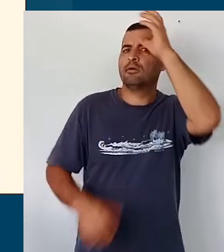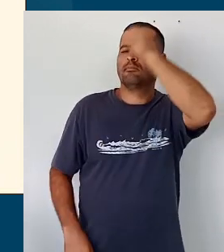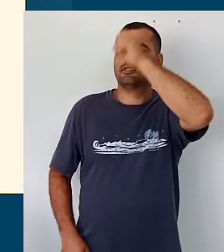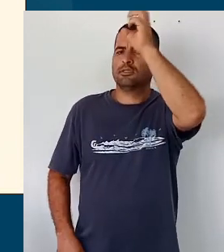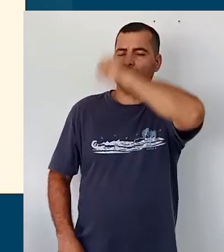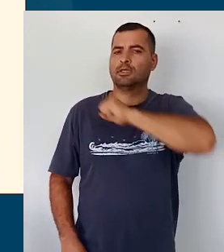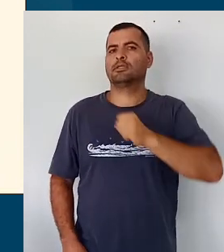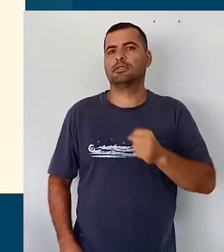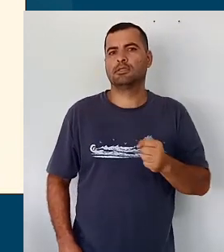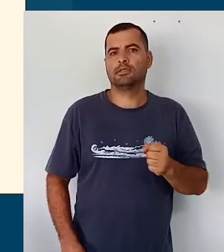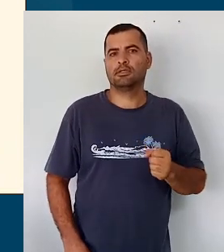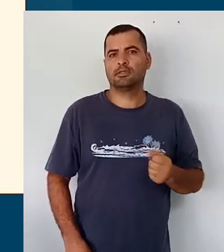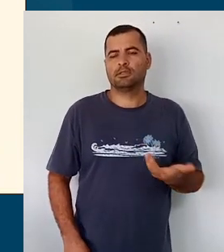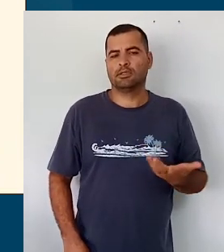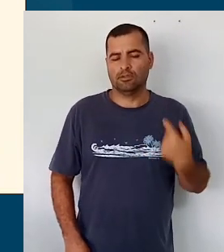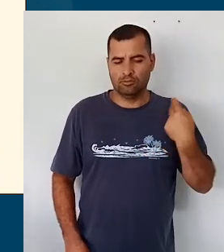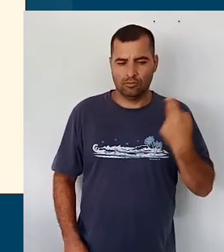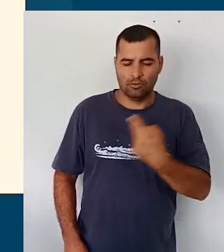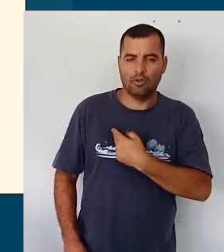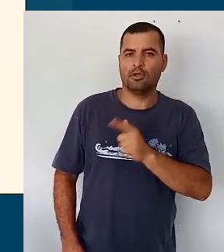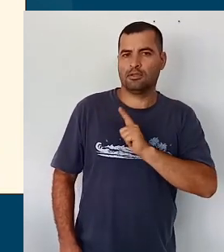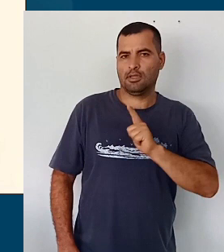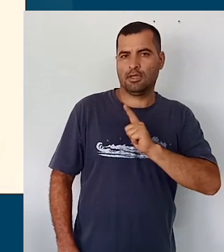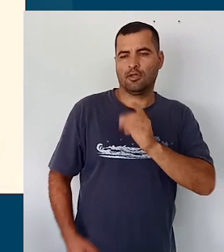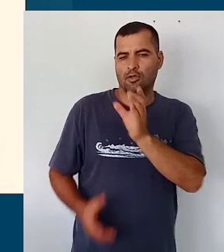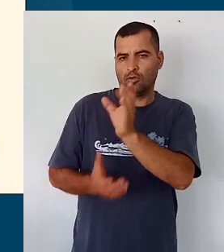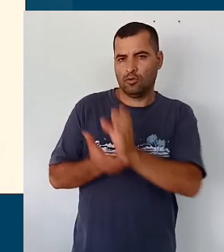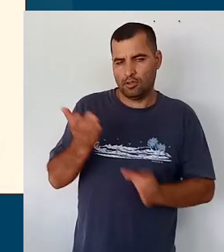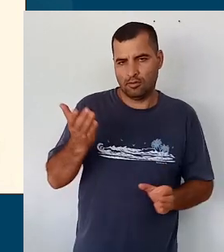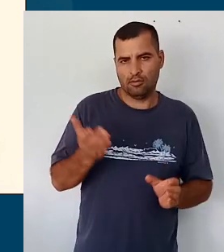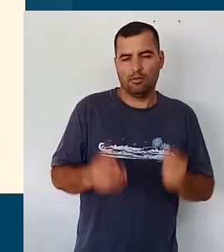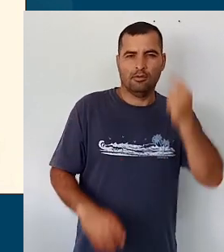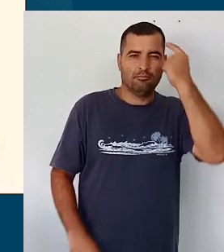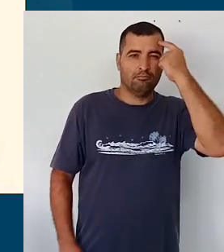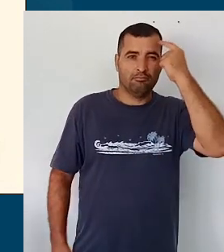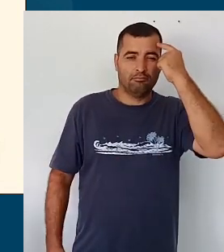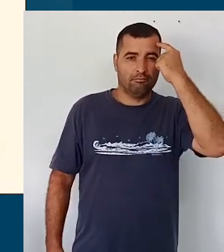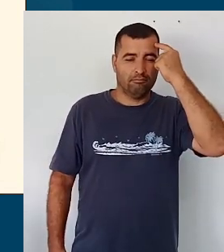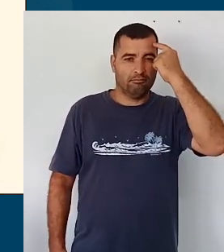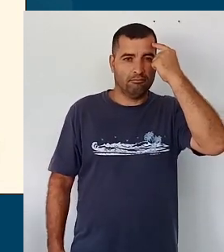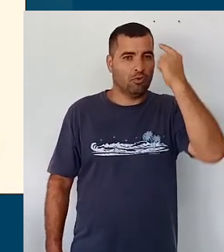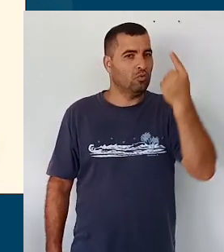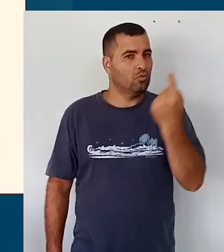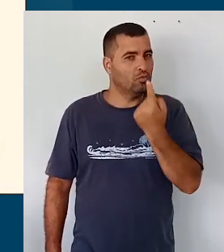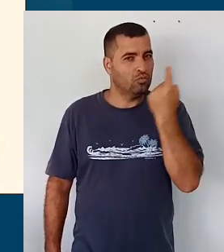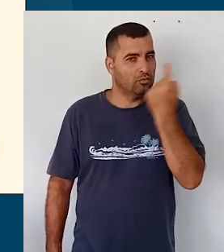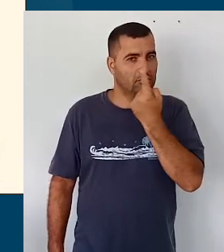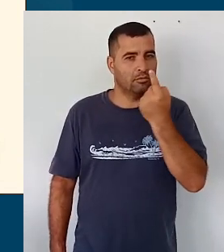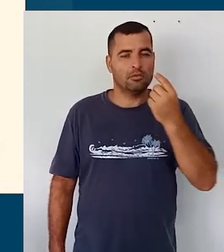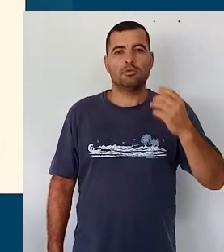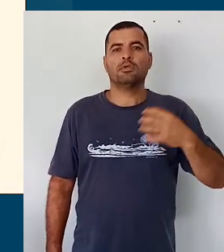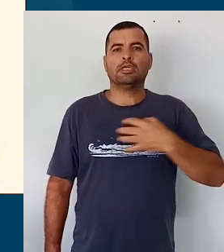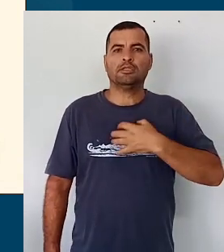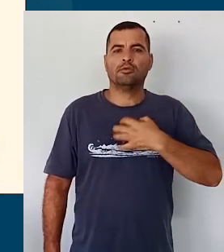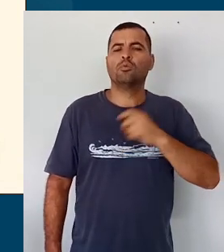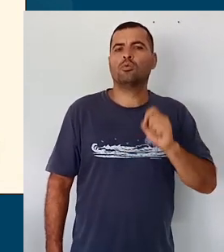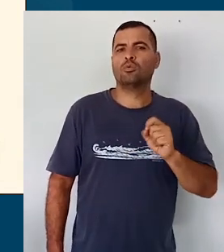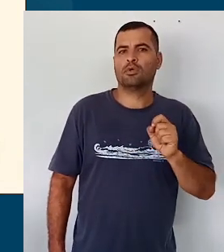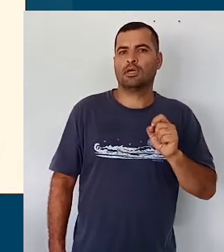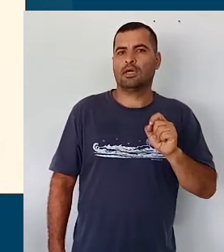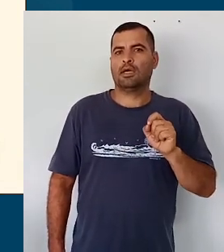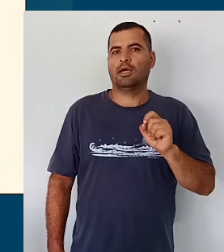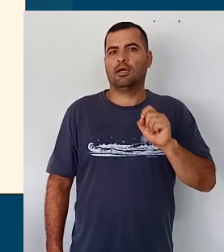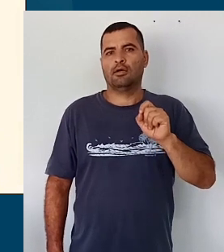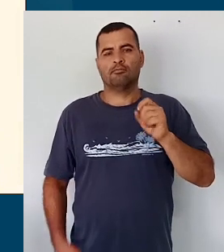das propostas que a gente faz ali no currículo considerando que o único sentido para que uma avaliação